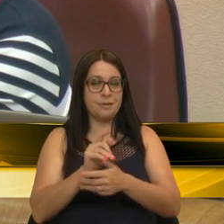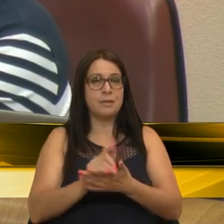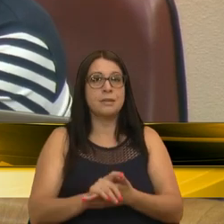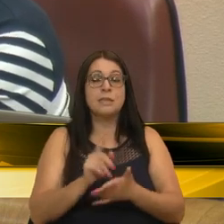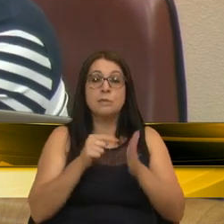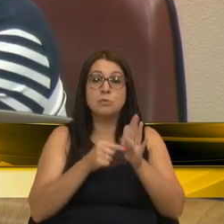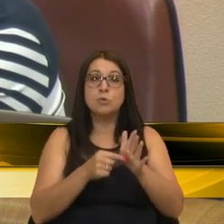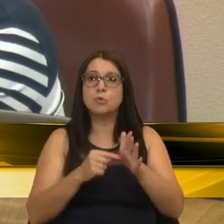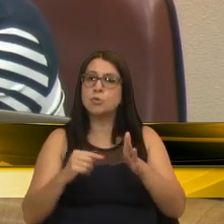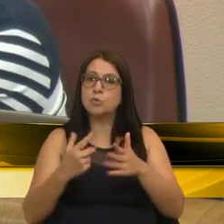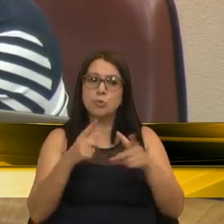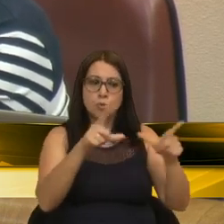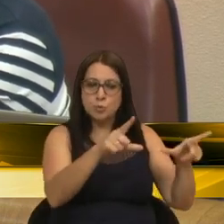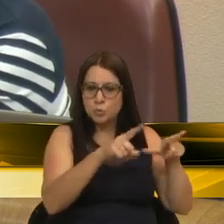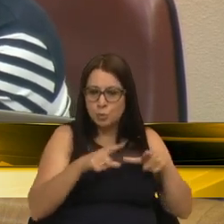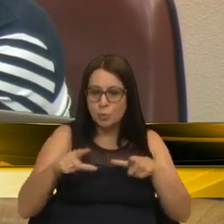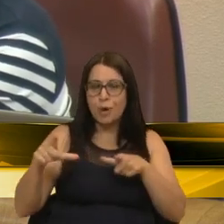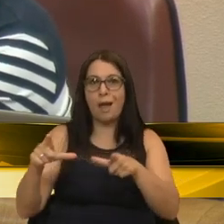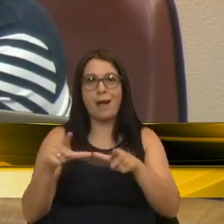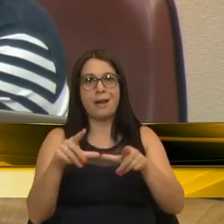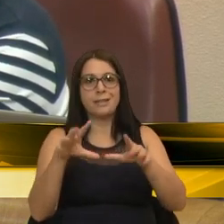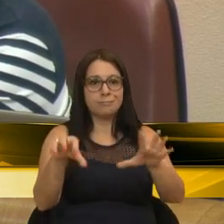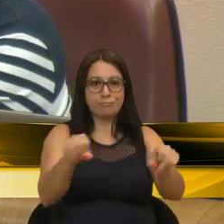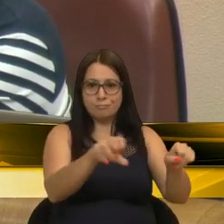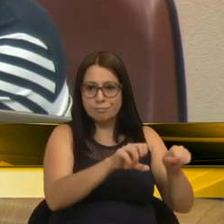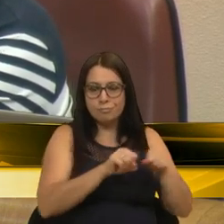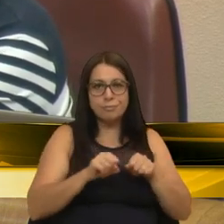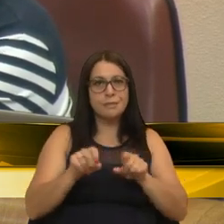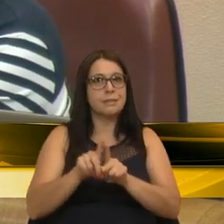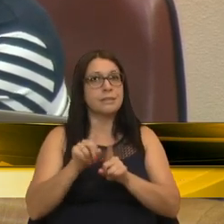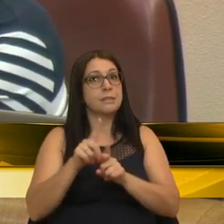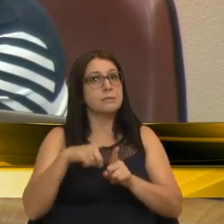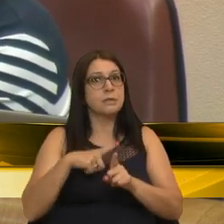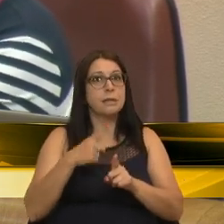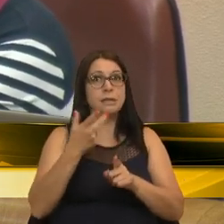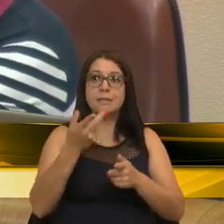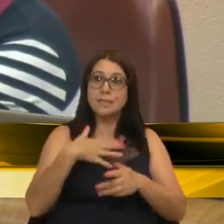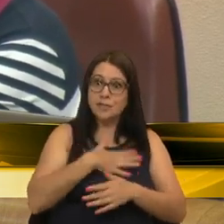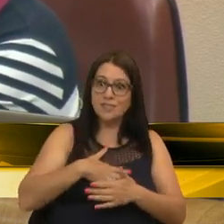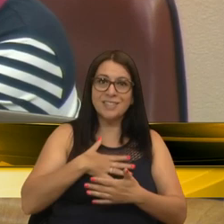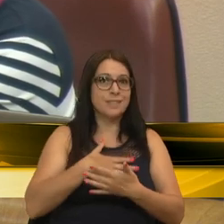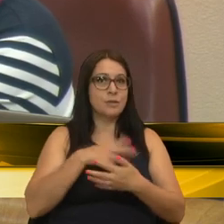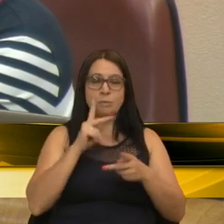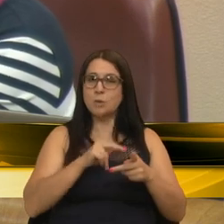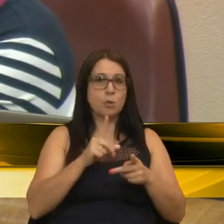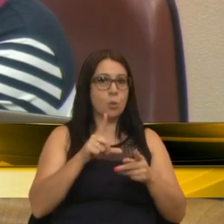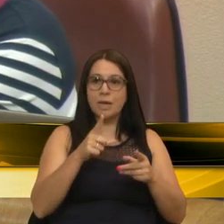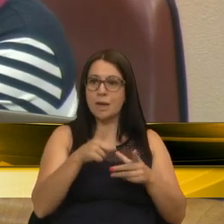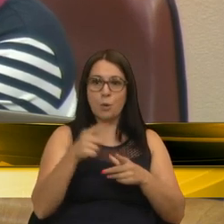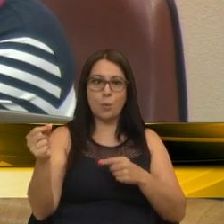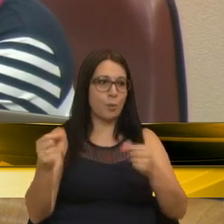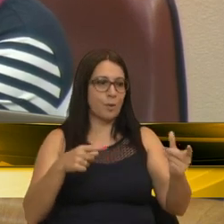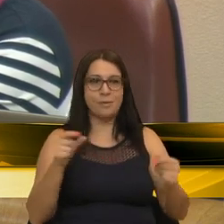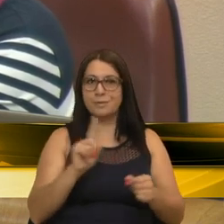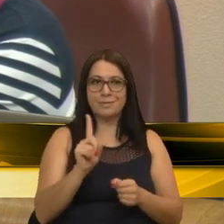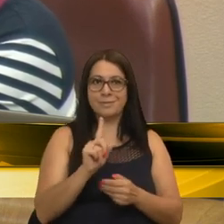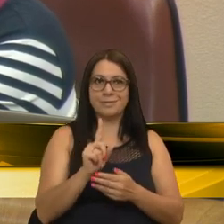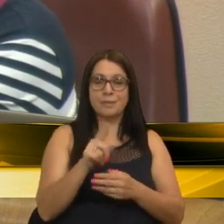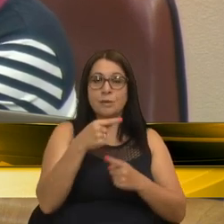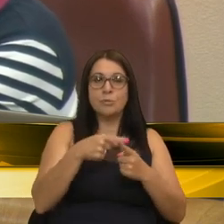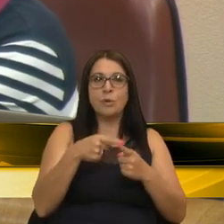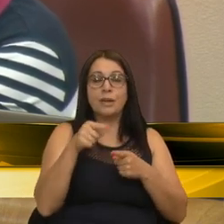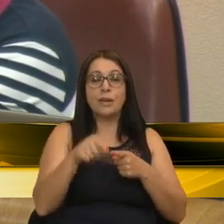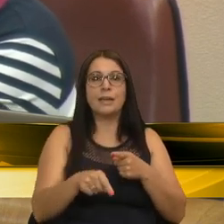e todos os locais ali ocupados eram motivo de satisfação e as pessoas não queriam ser de lá, porque eles